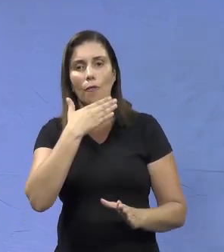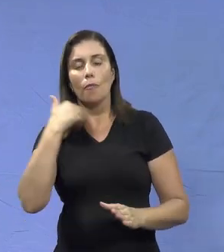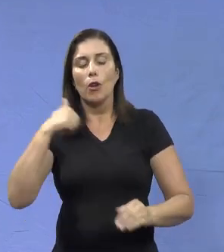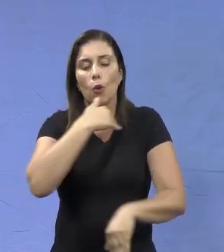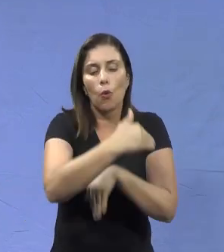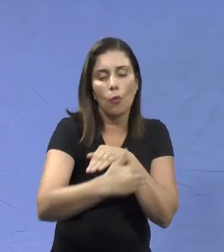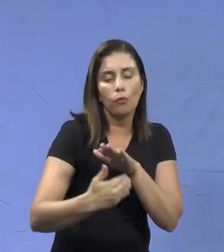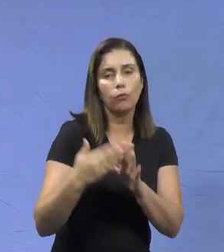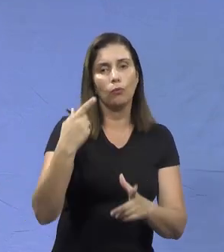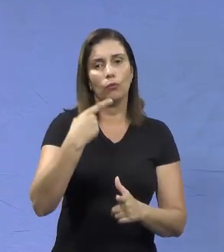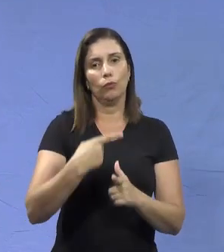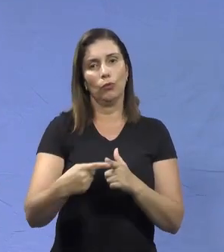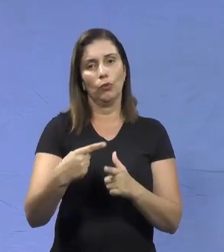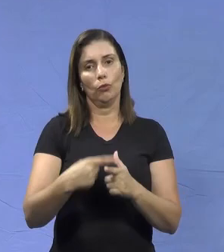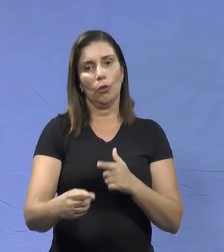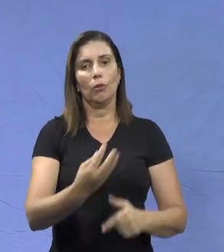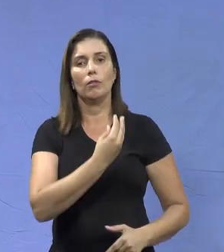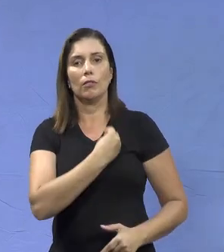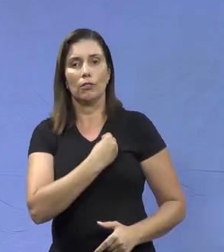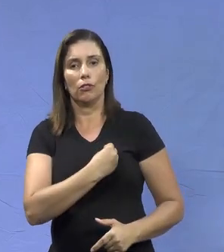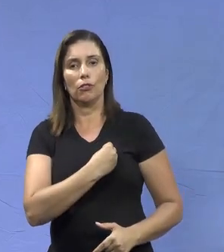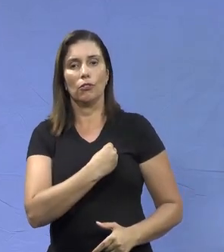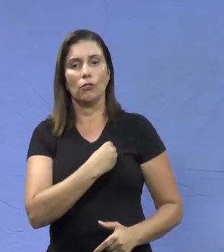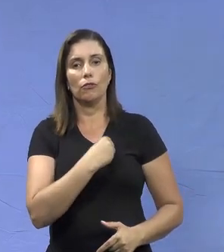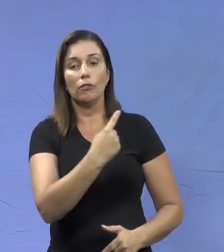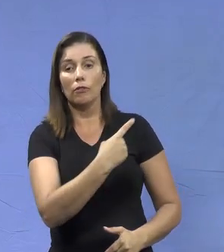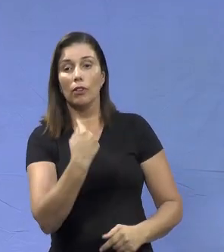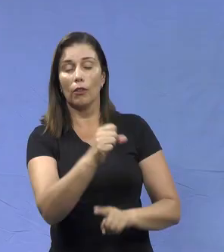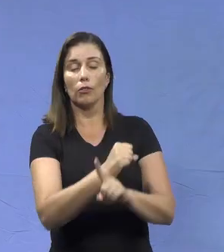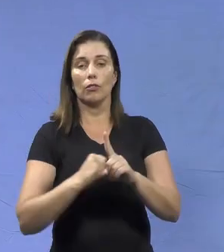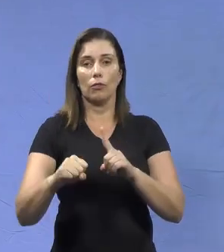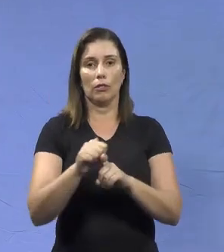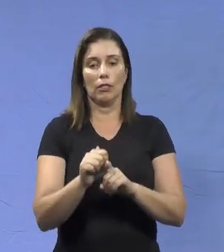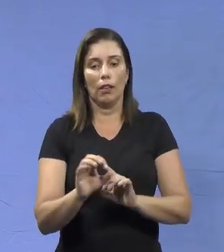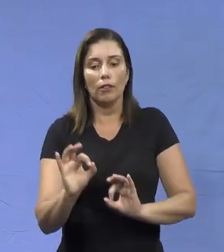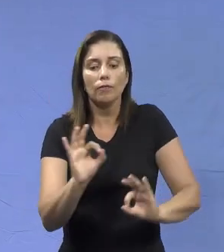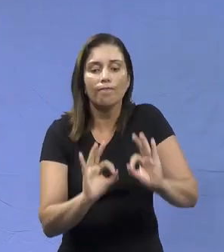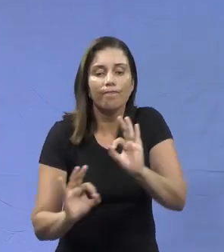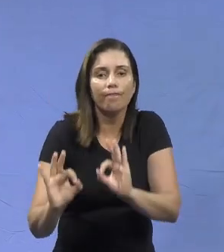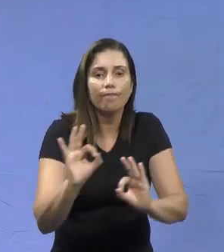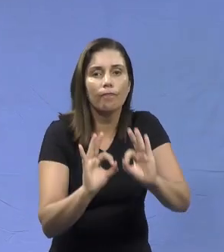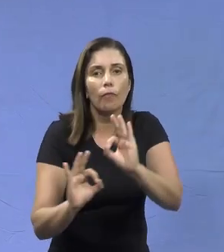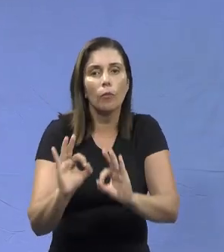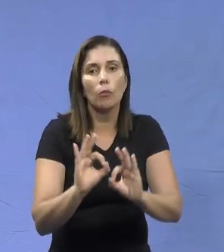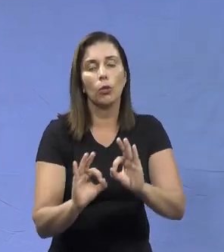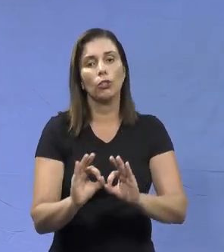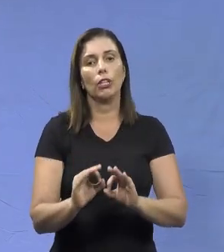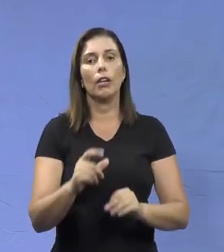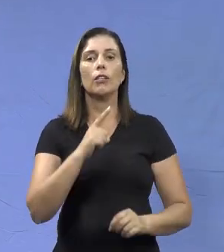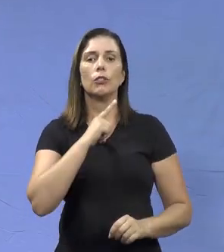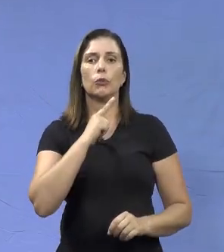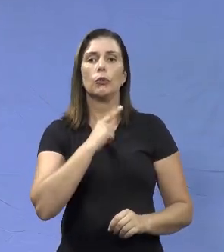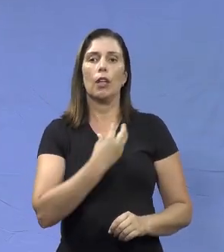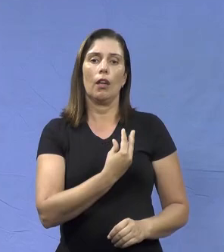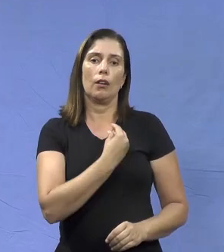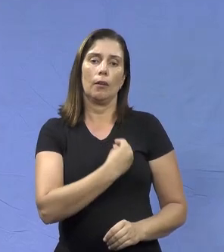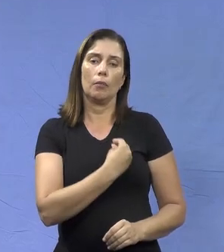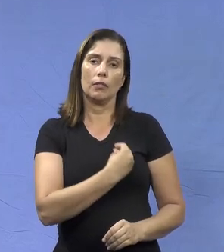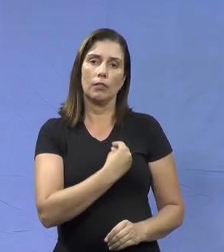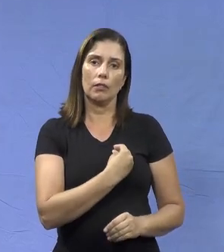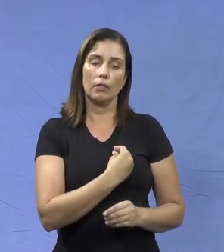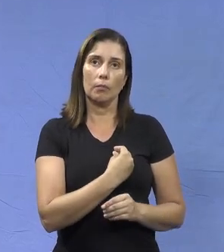todos os problemas que a gente vive no cotidiano da sociedade. Esse projeto, ele conta com a